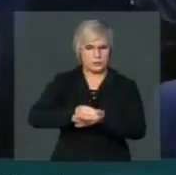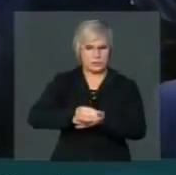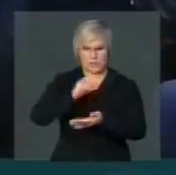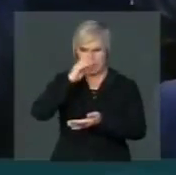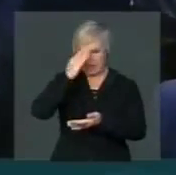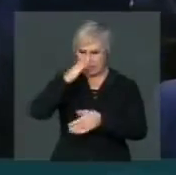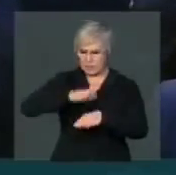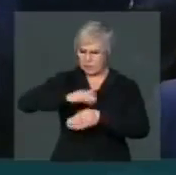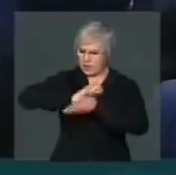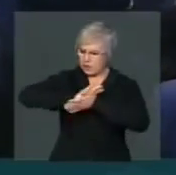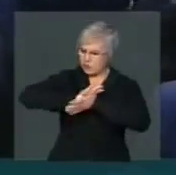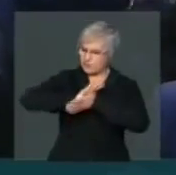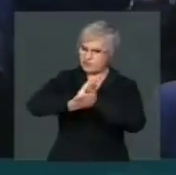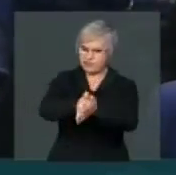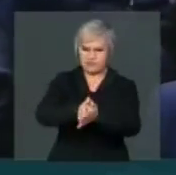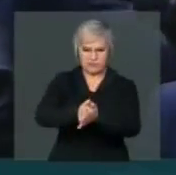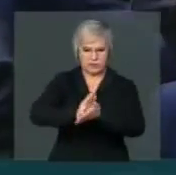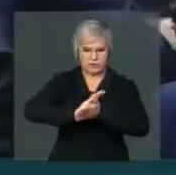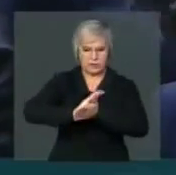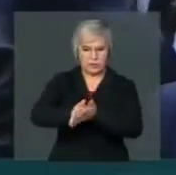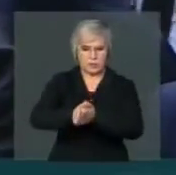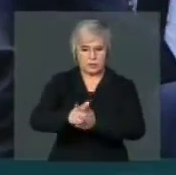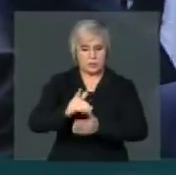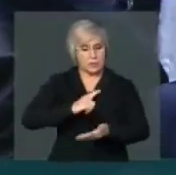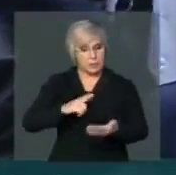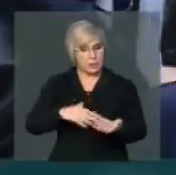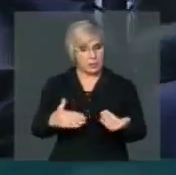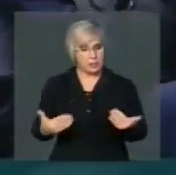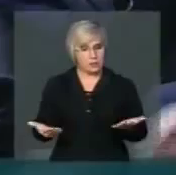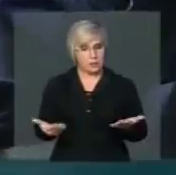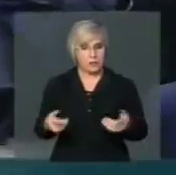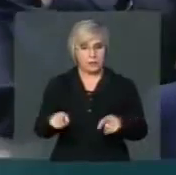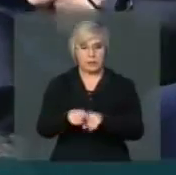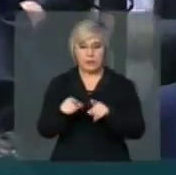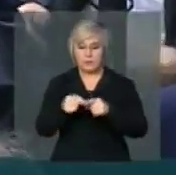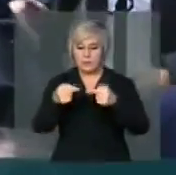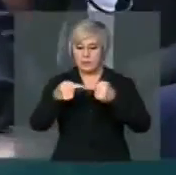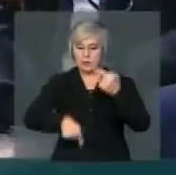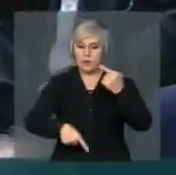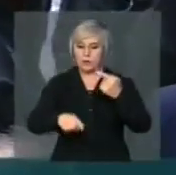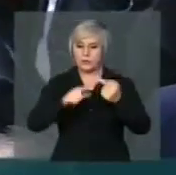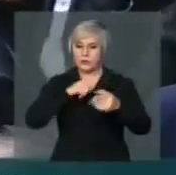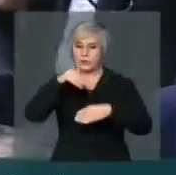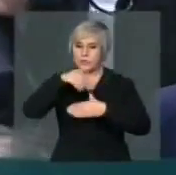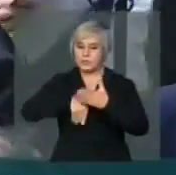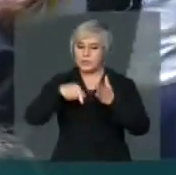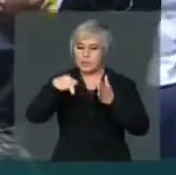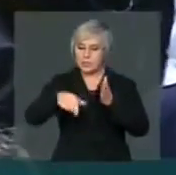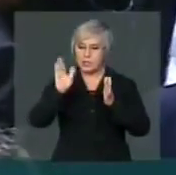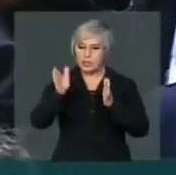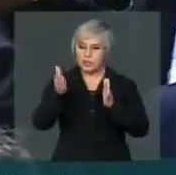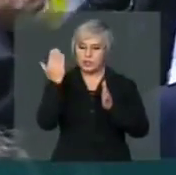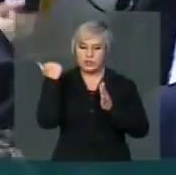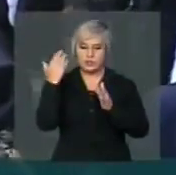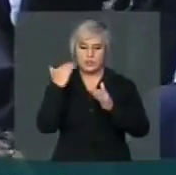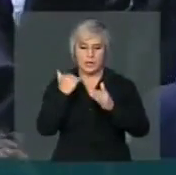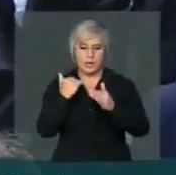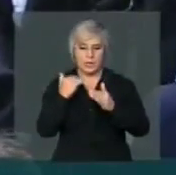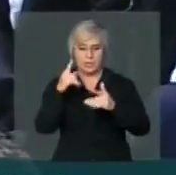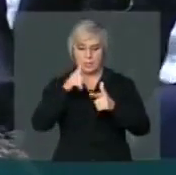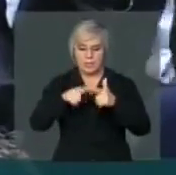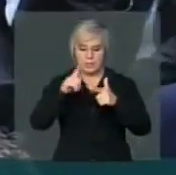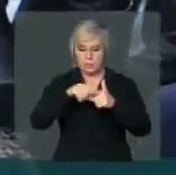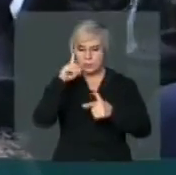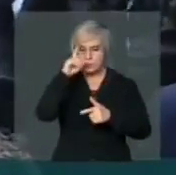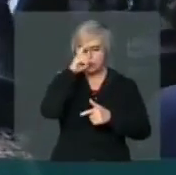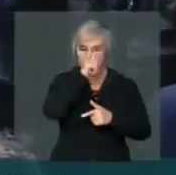excludentes que pode haver, inclusive ela é incompatível, como foi votado na clausa de barreira na